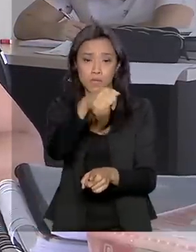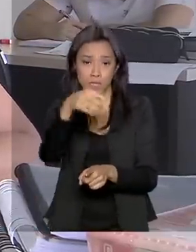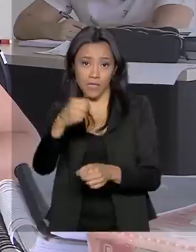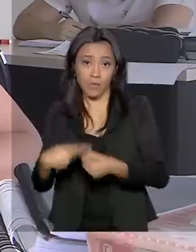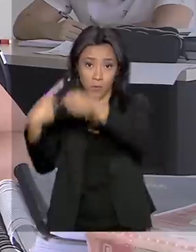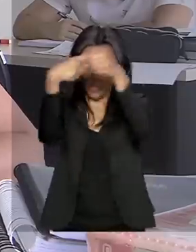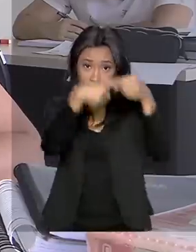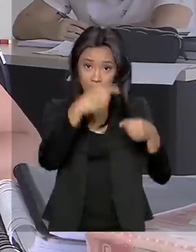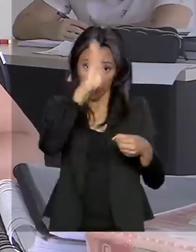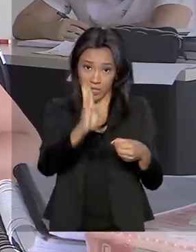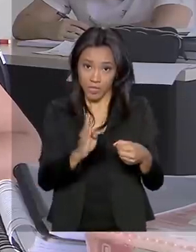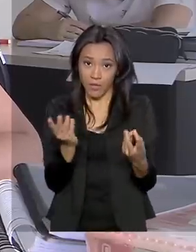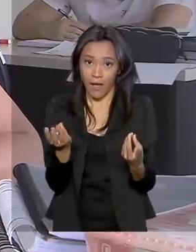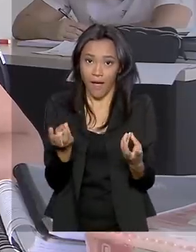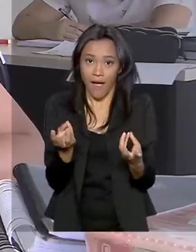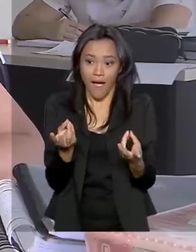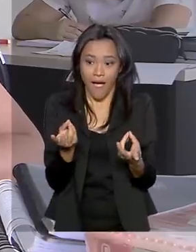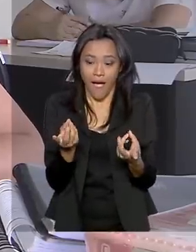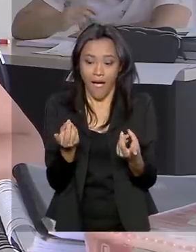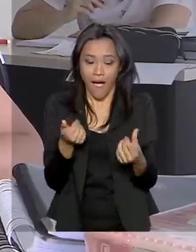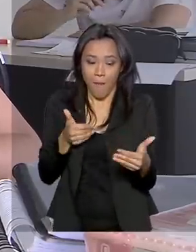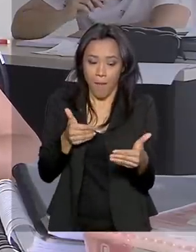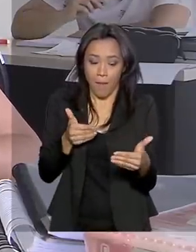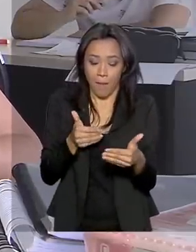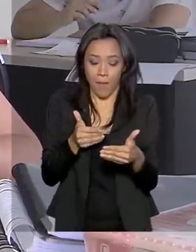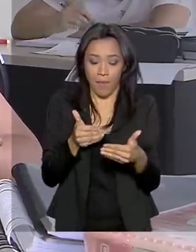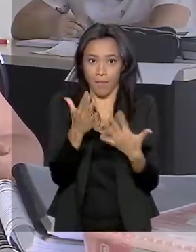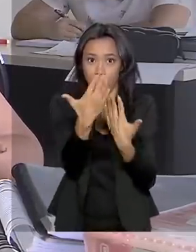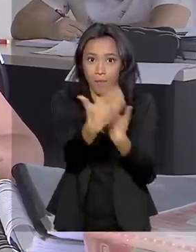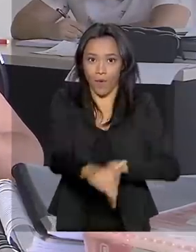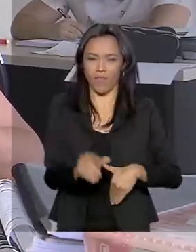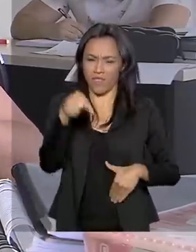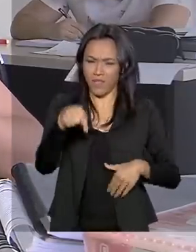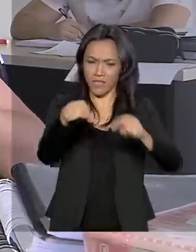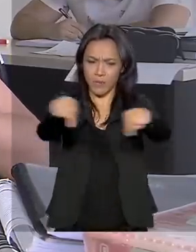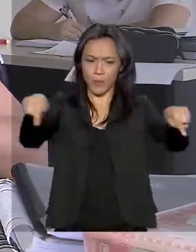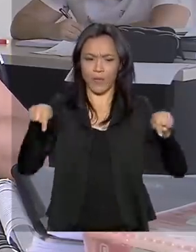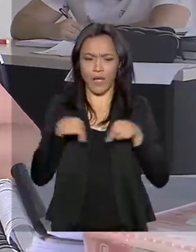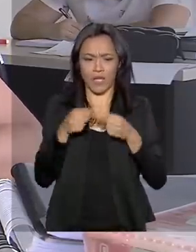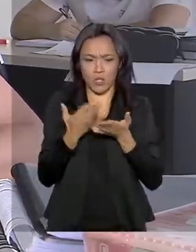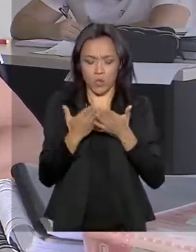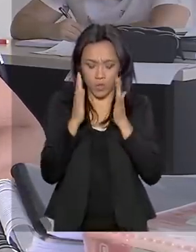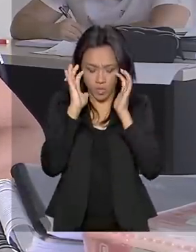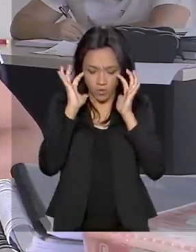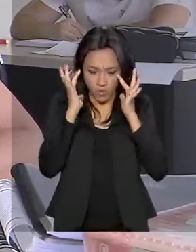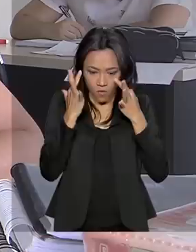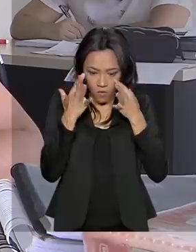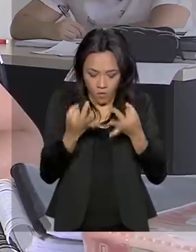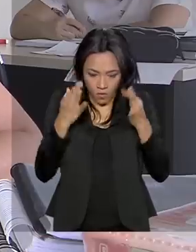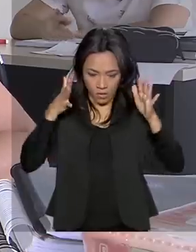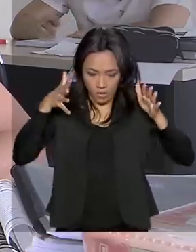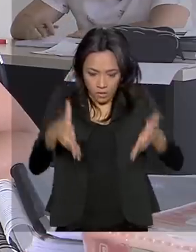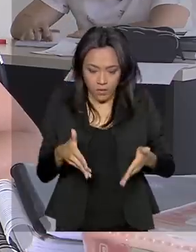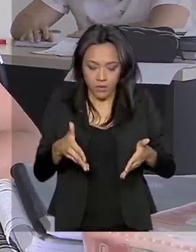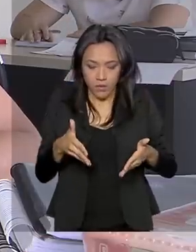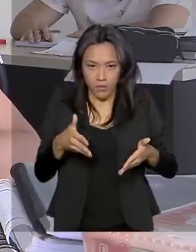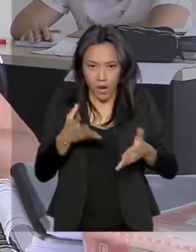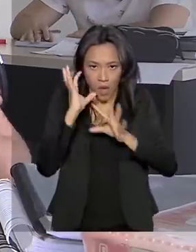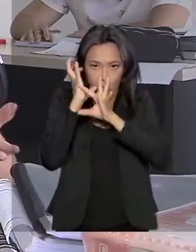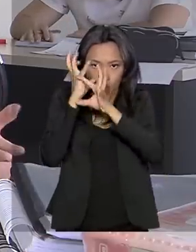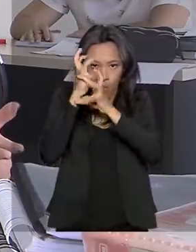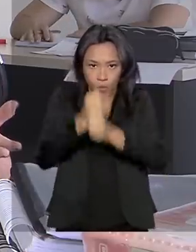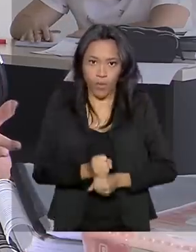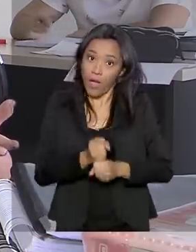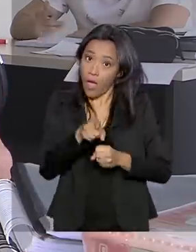também estão na contagem regressiva para o Enem. Nessa sala de estudos, concentração é fundamental para revisar os conteúdos.